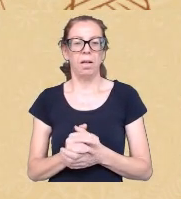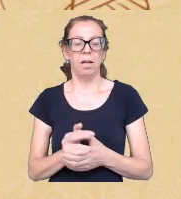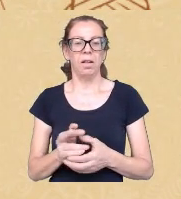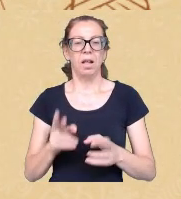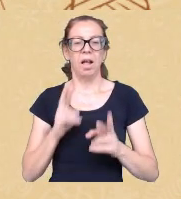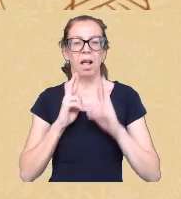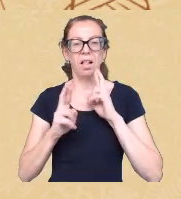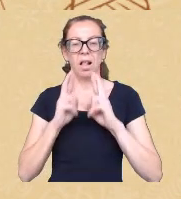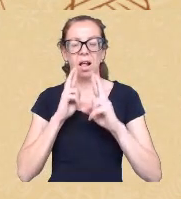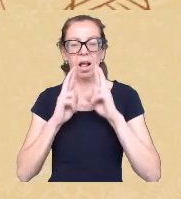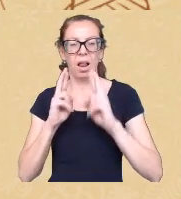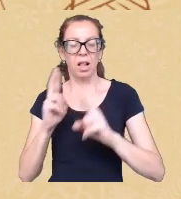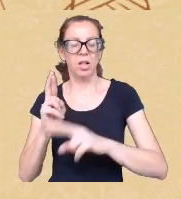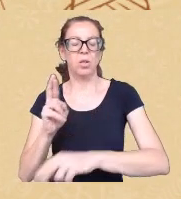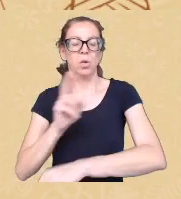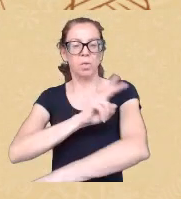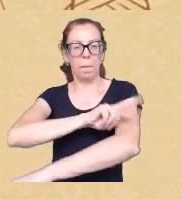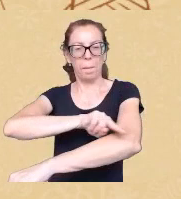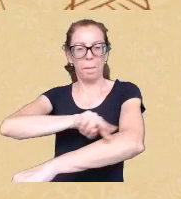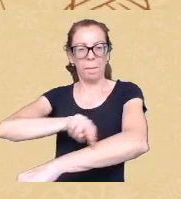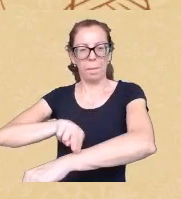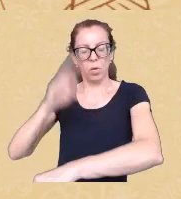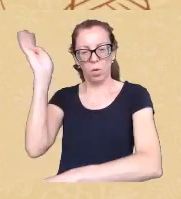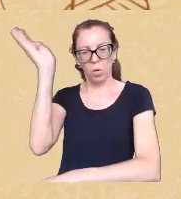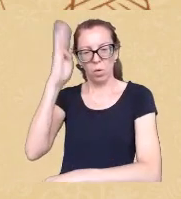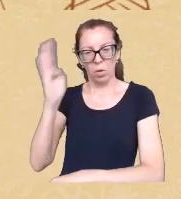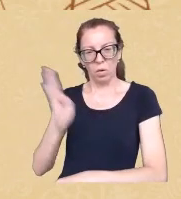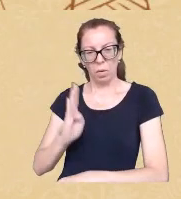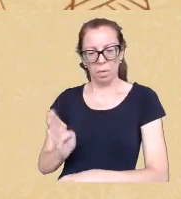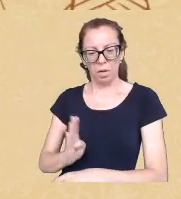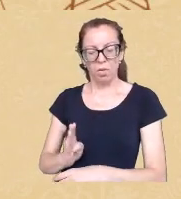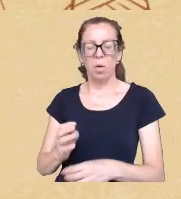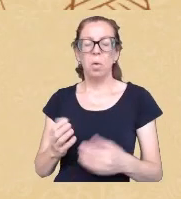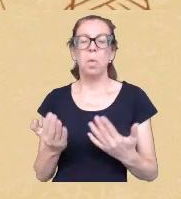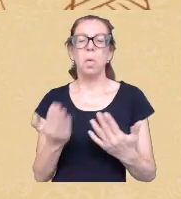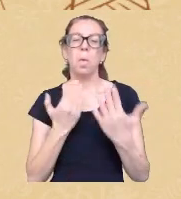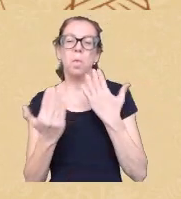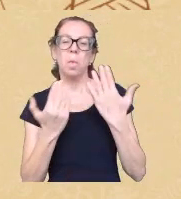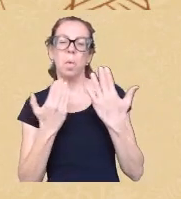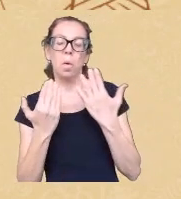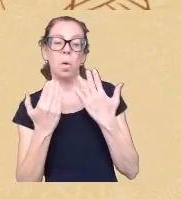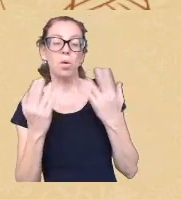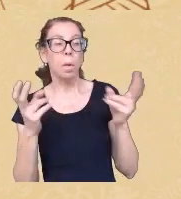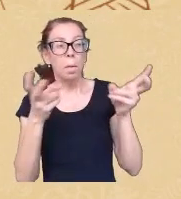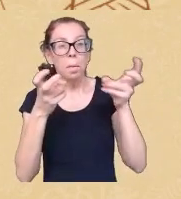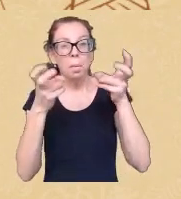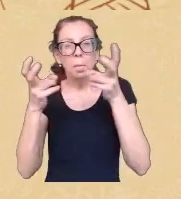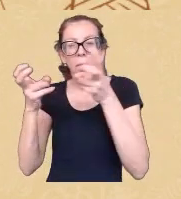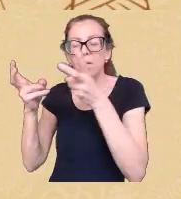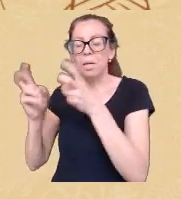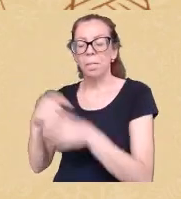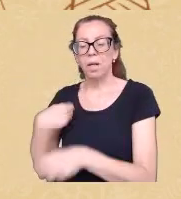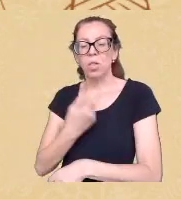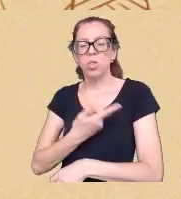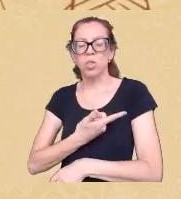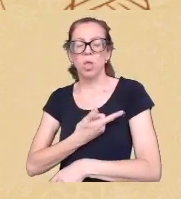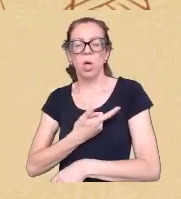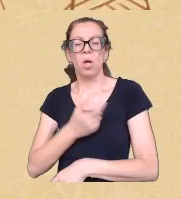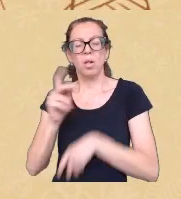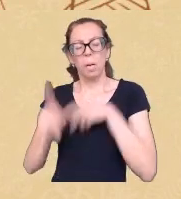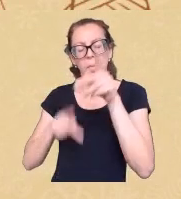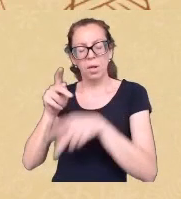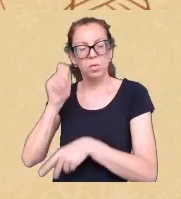desejo que a psicologia olhasse para nós porque por muito tempo as pessoas negras não eram